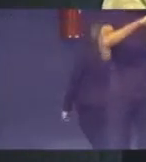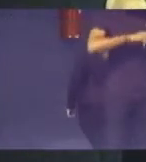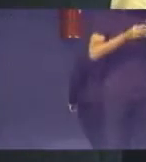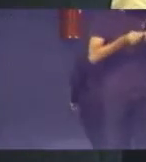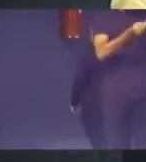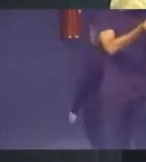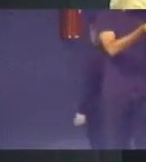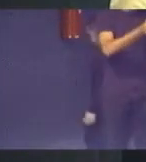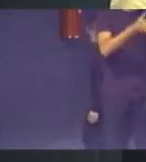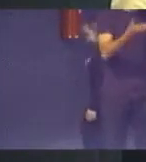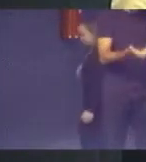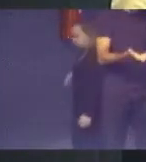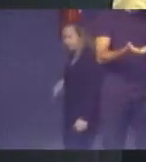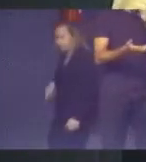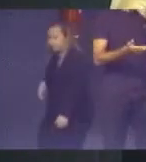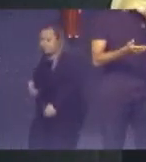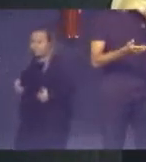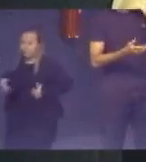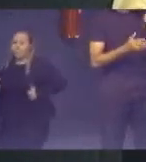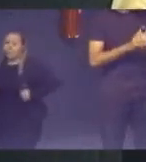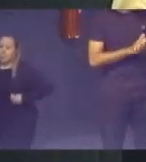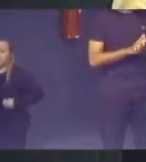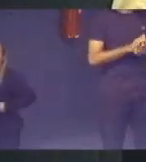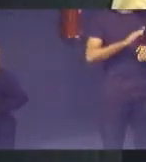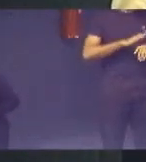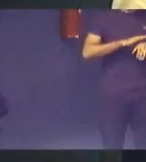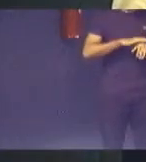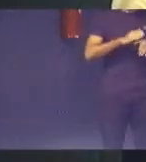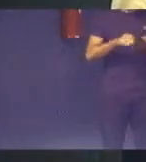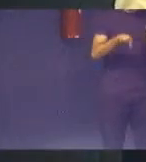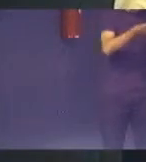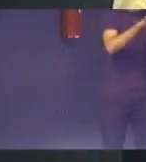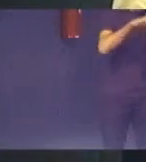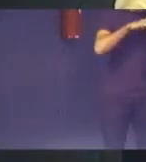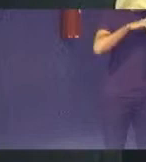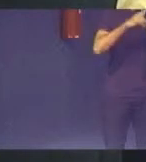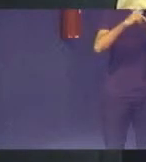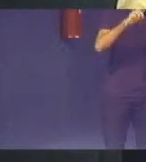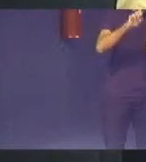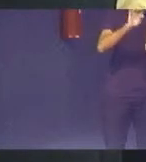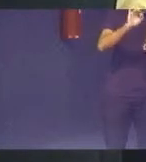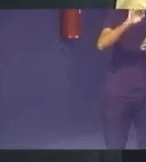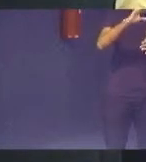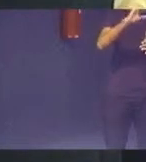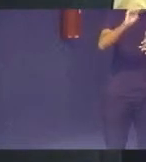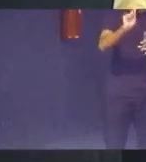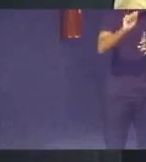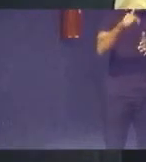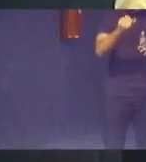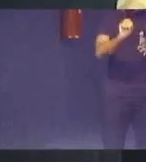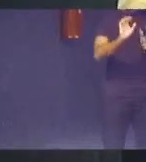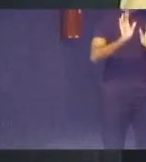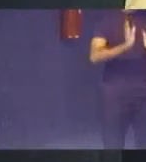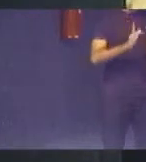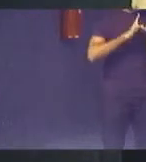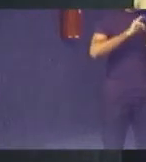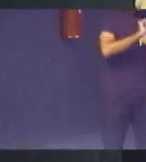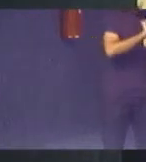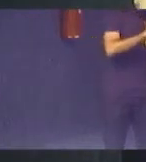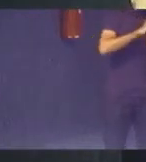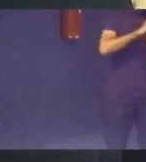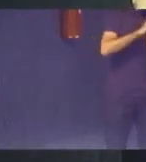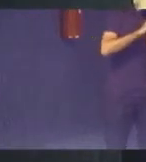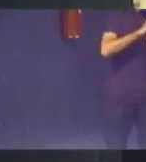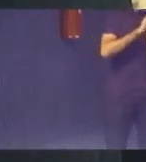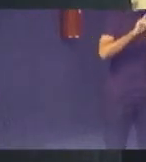A partir do momento que chegava a petição distribuída nós já marcávamos a audiência já instalávamos com alunos